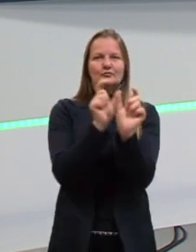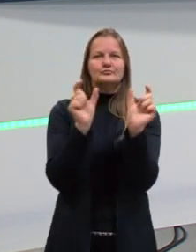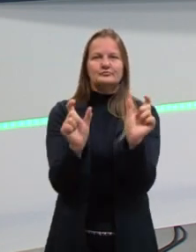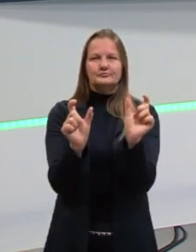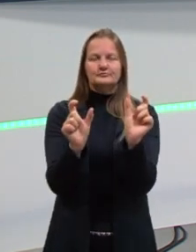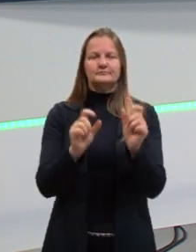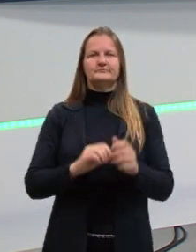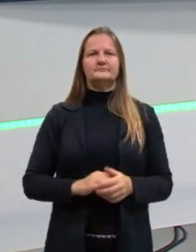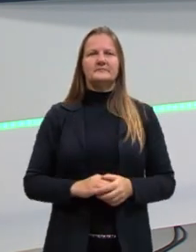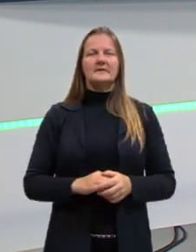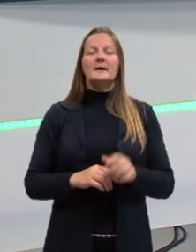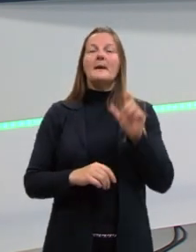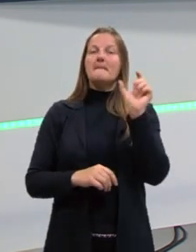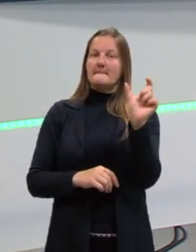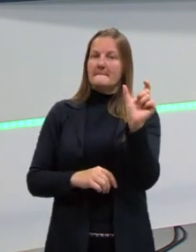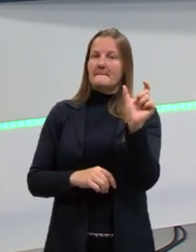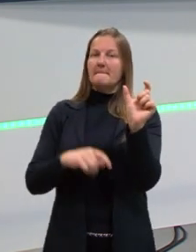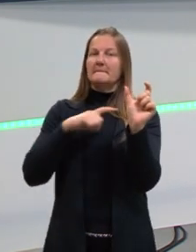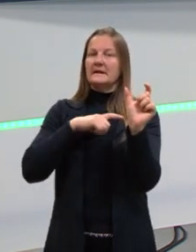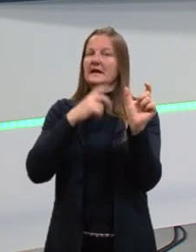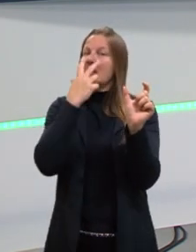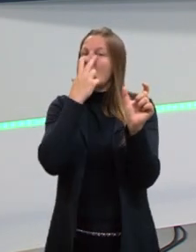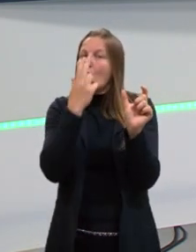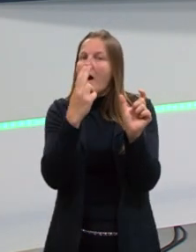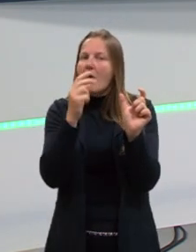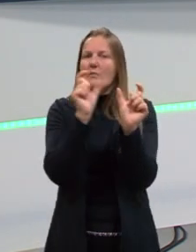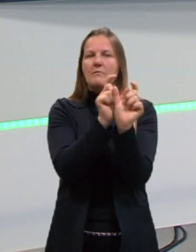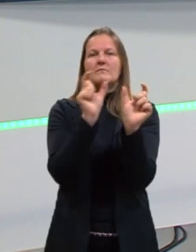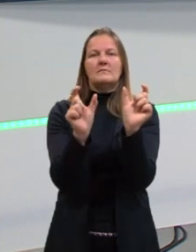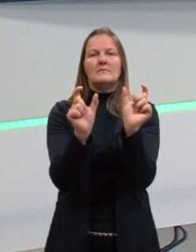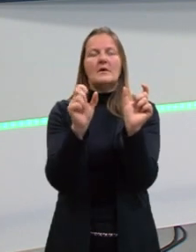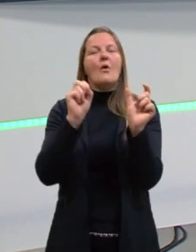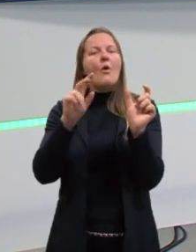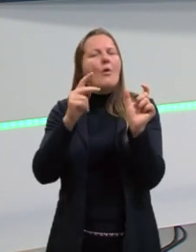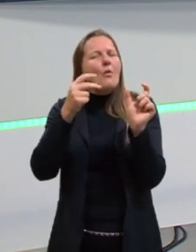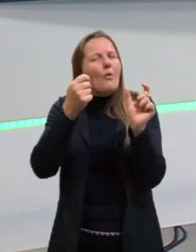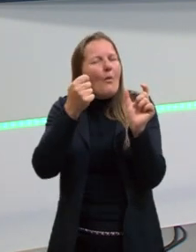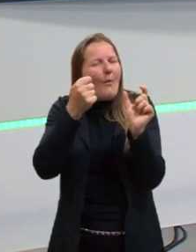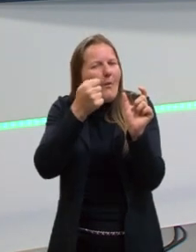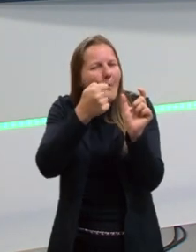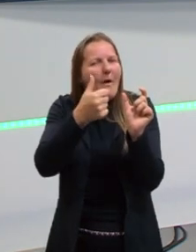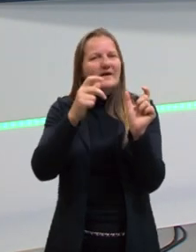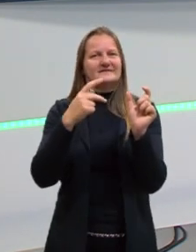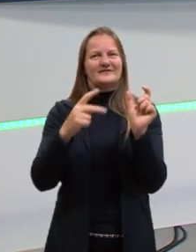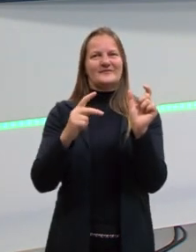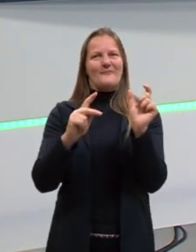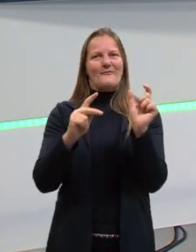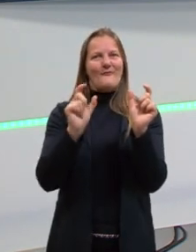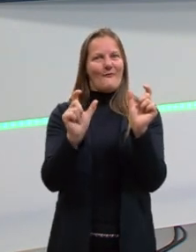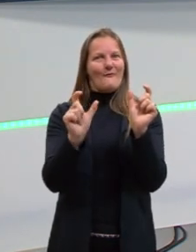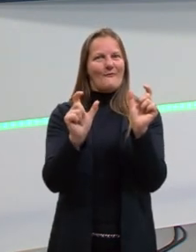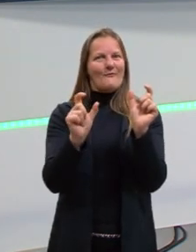sinônimo. São palavras que têm significado igual ou parecido e, aí, tendo essa noção,